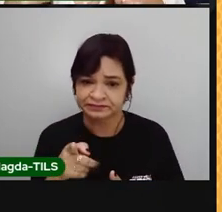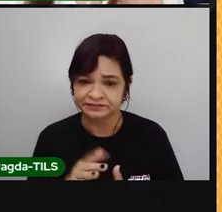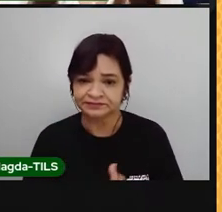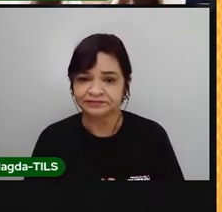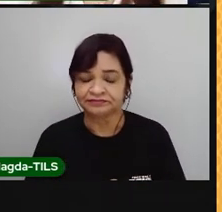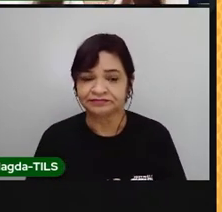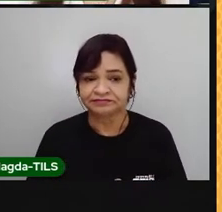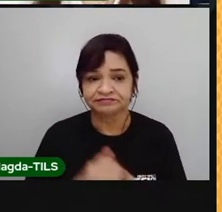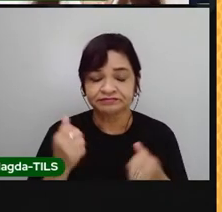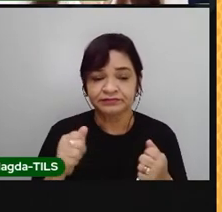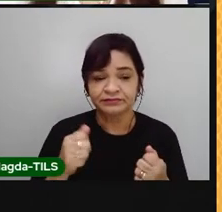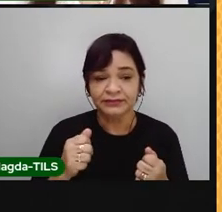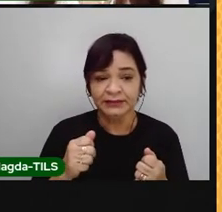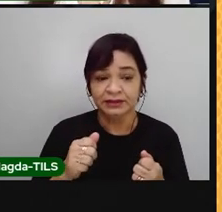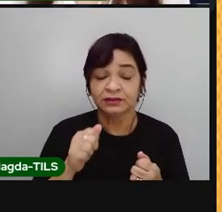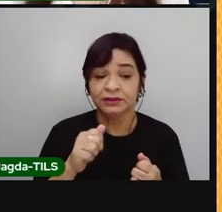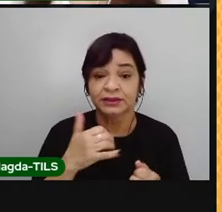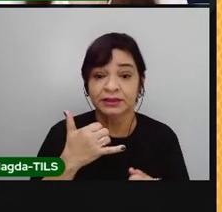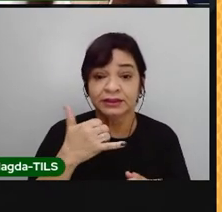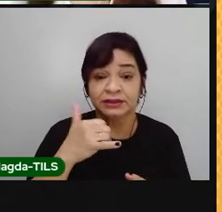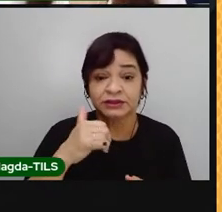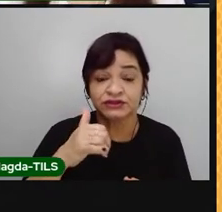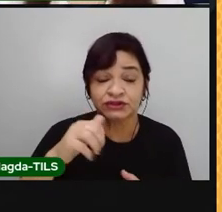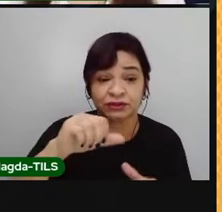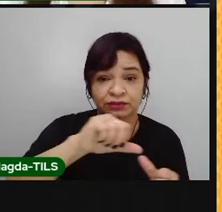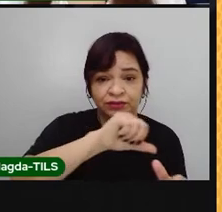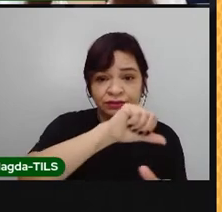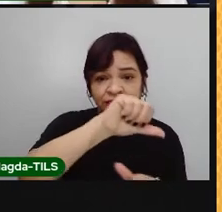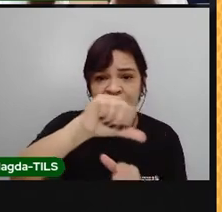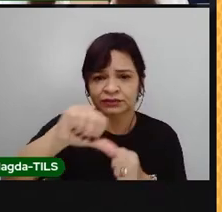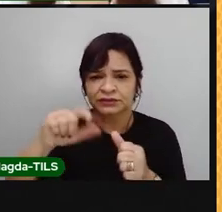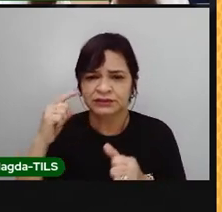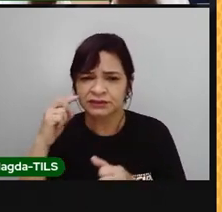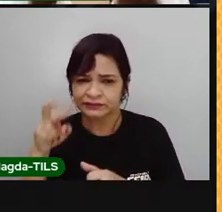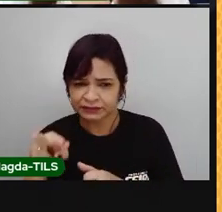necessário energia renovável para reduzir as emissões de CO2.